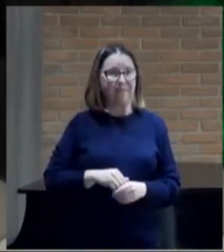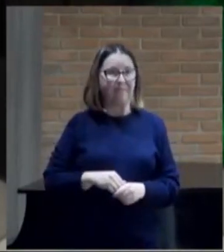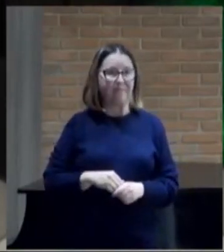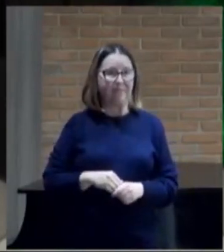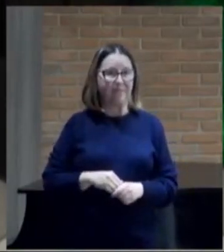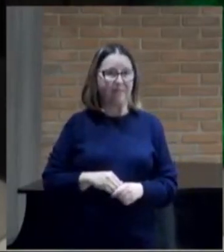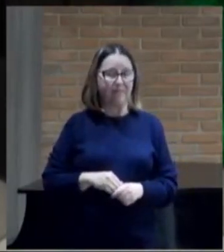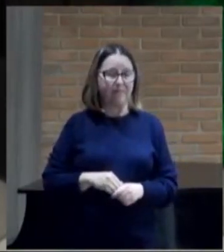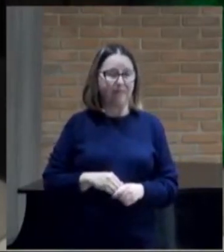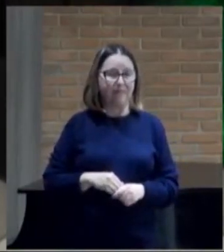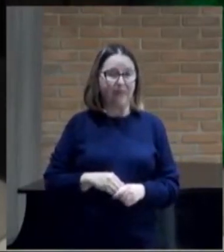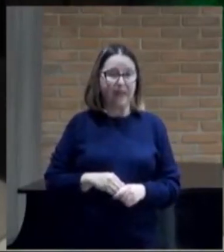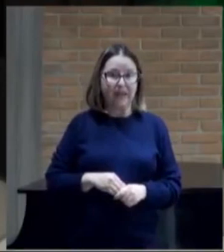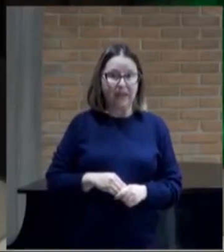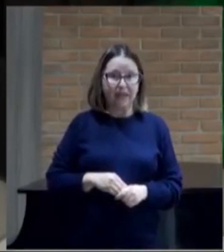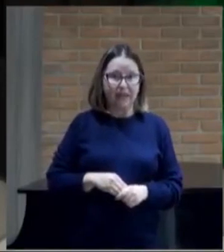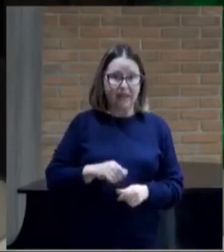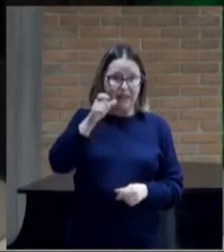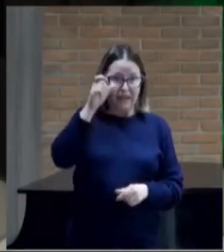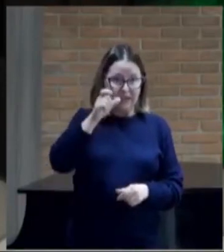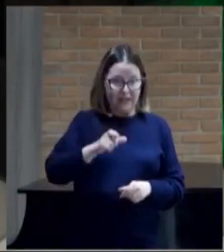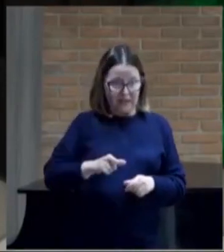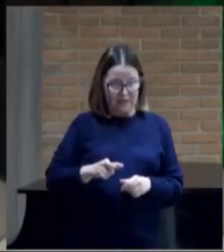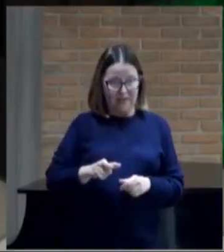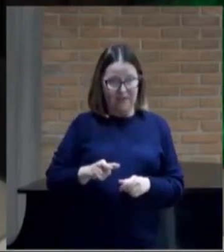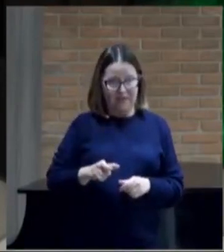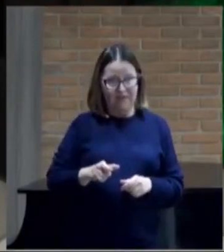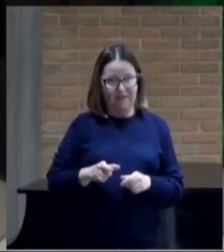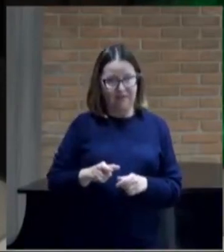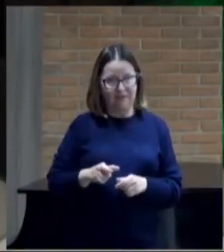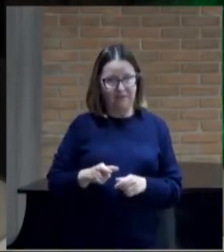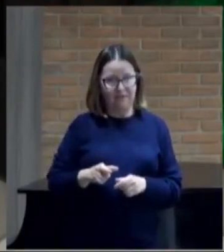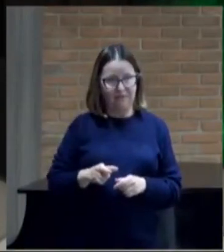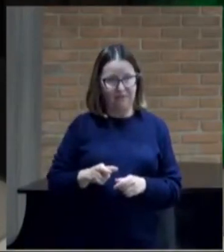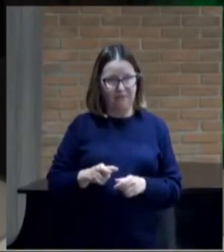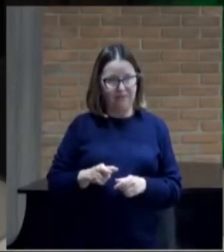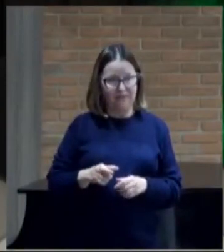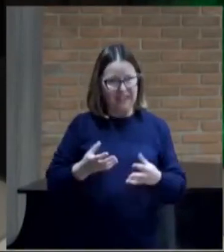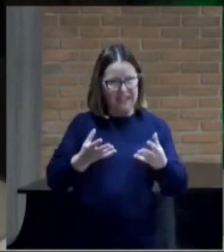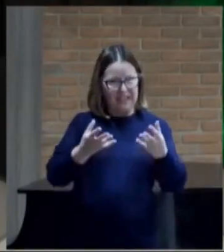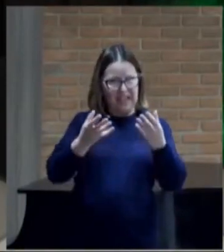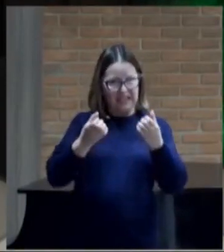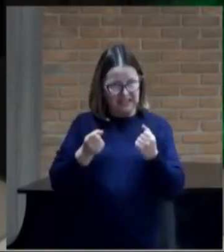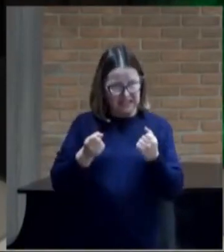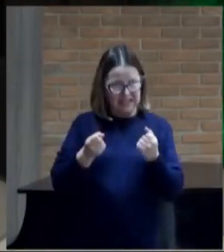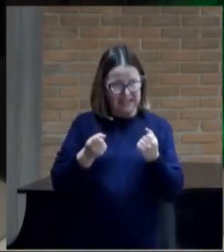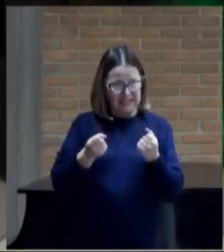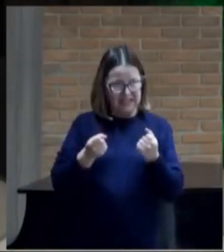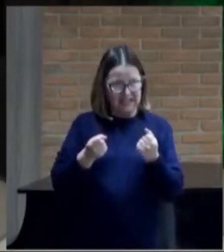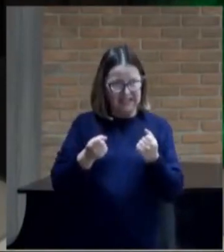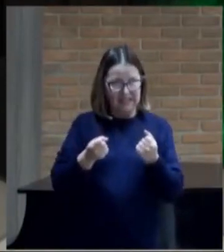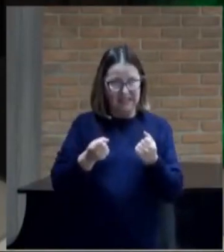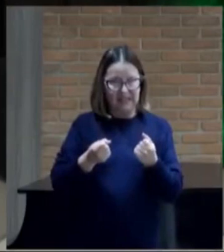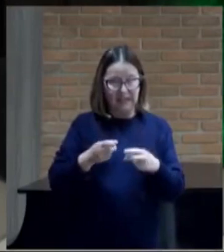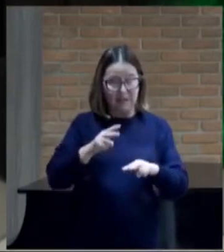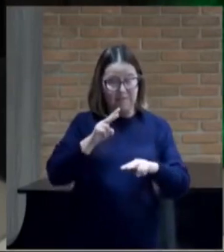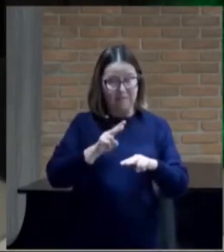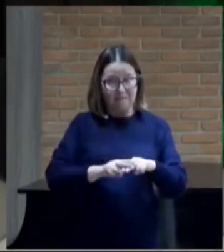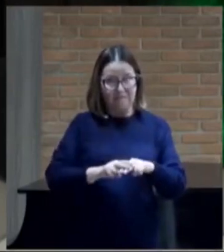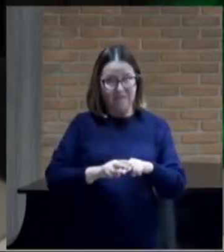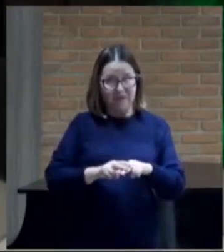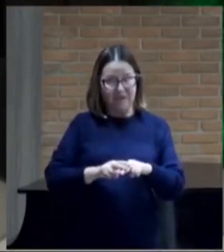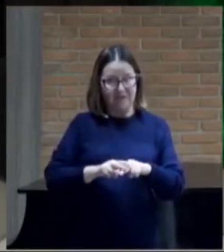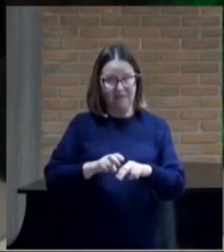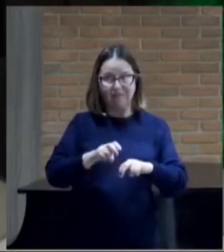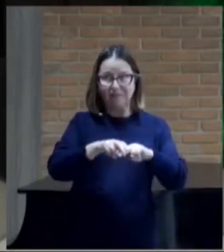E quem dá crédito ao diabo, se torna alimento dele. Porque